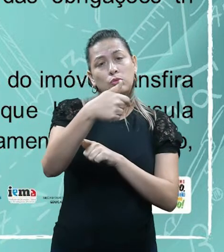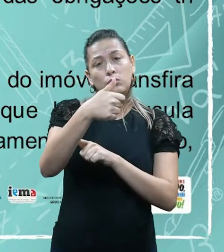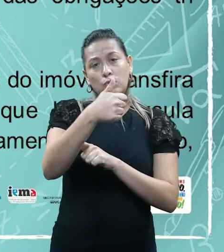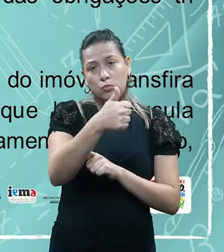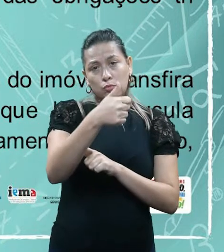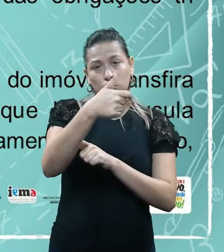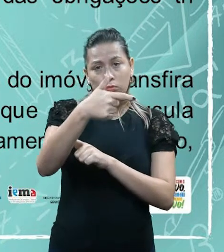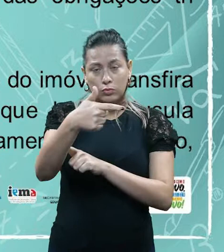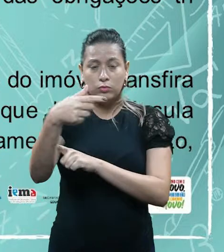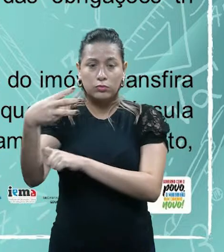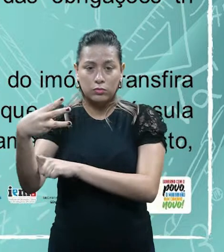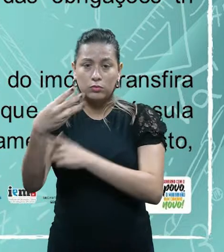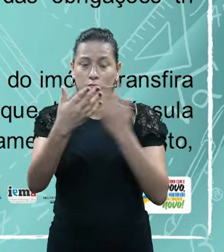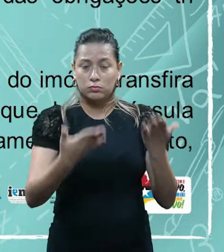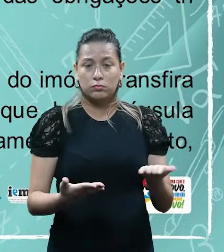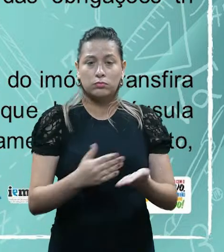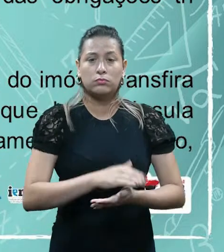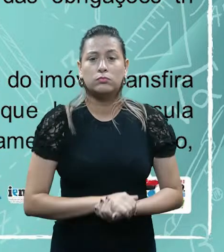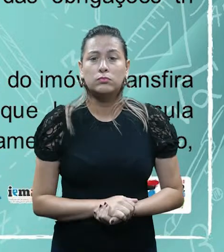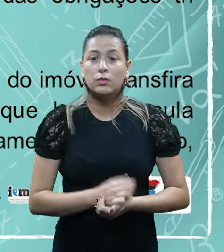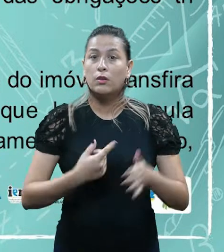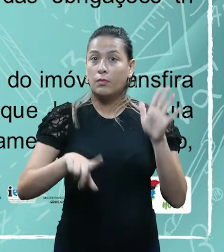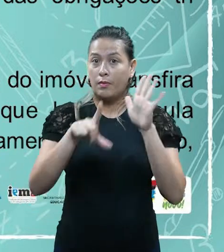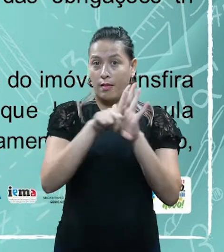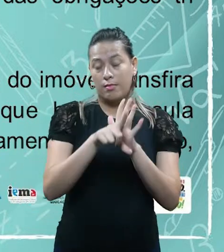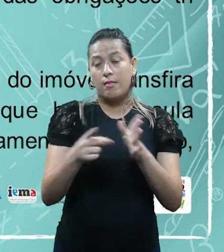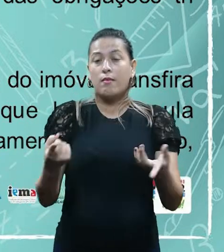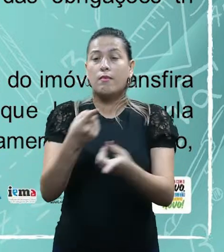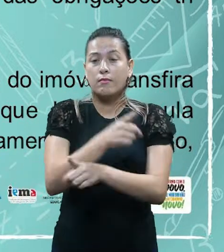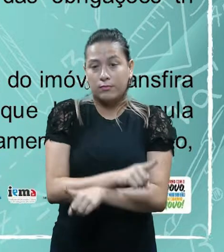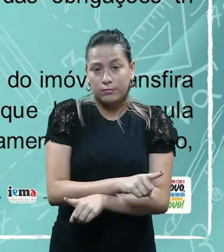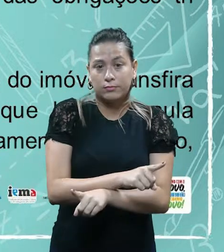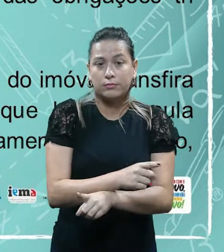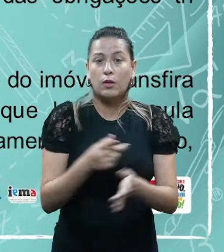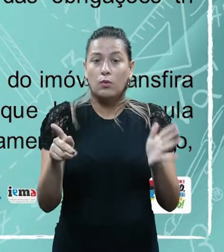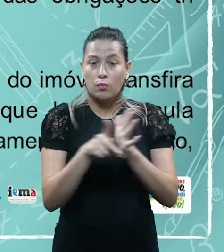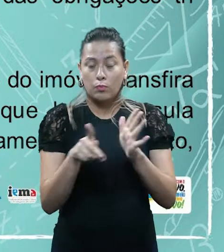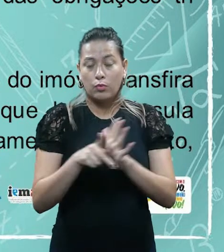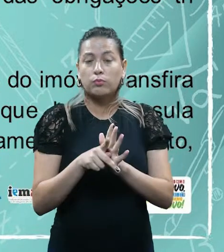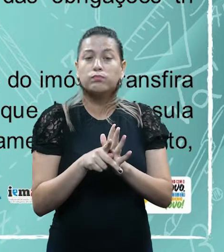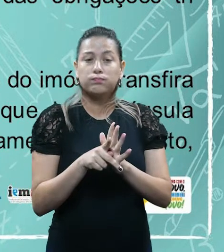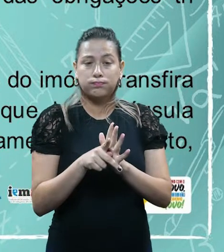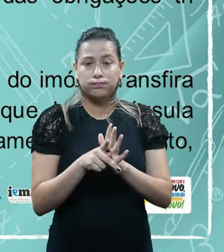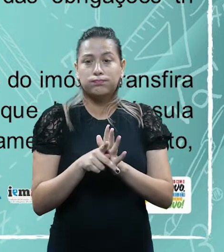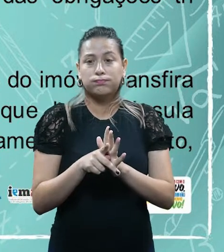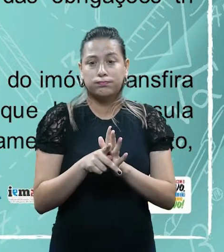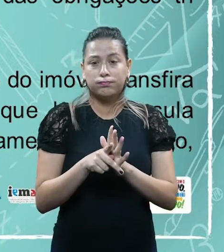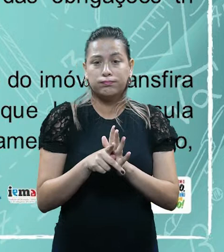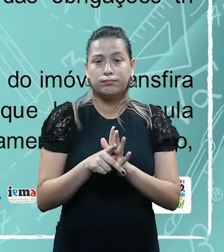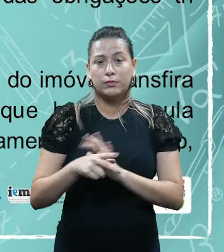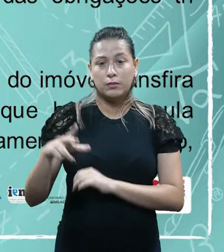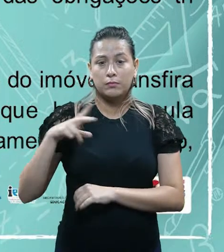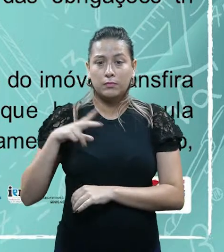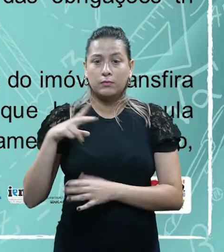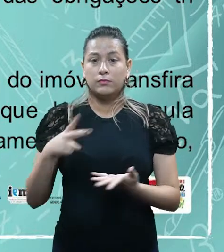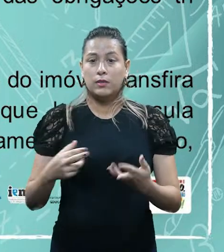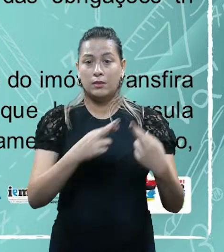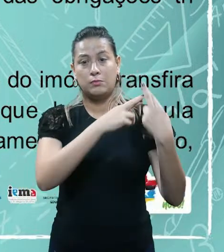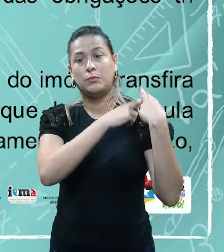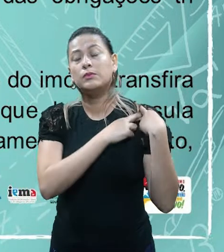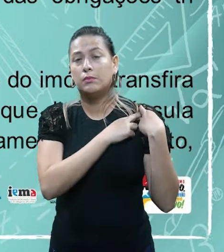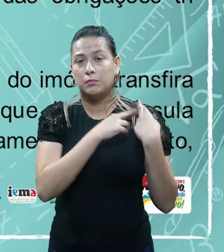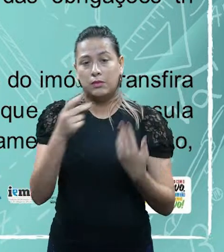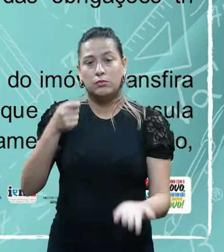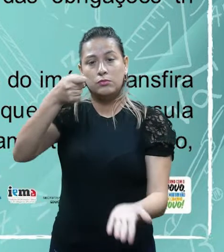Salvo disposição de lei, em contrário, as convenções particulares relativas à responsabilidade pelo pagamento de